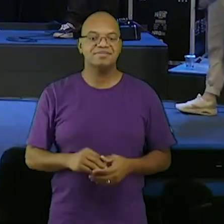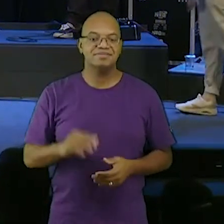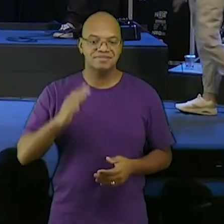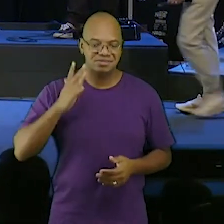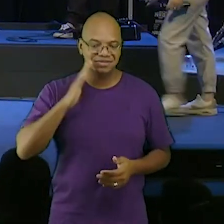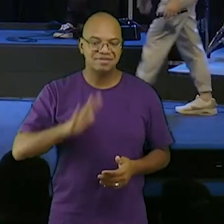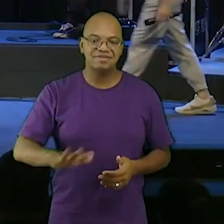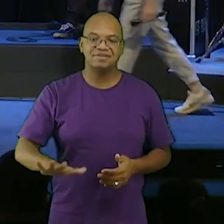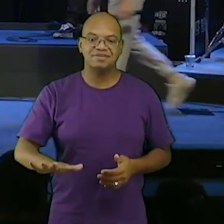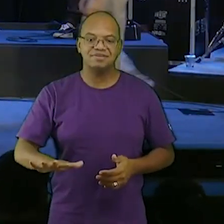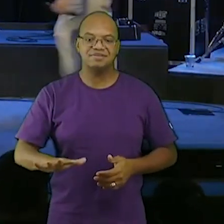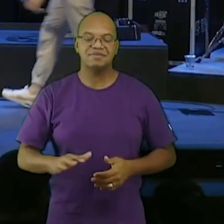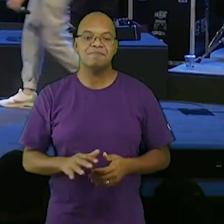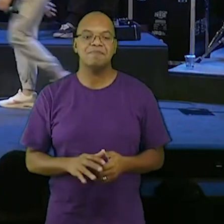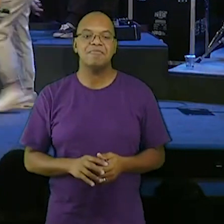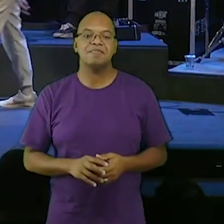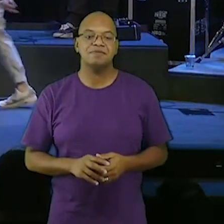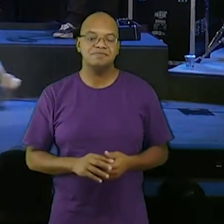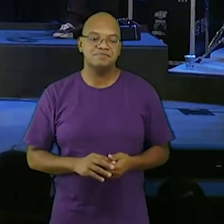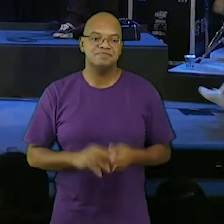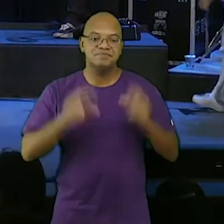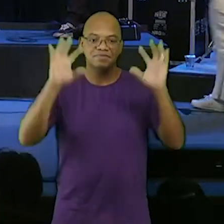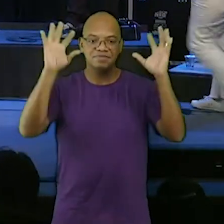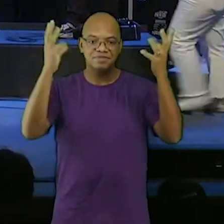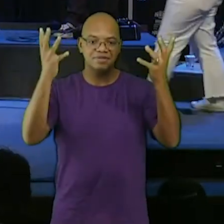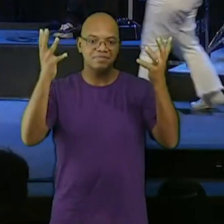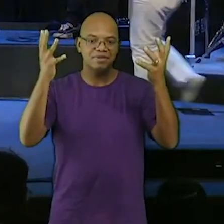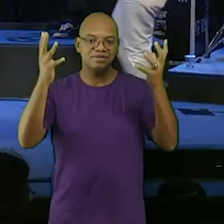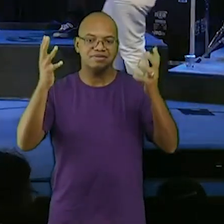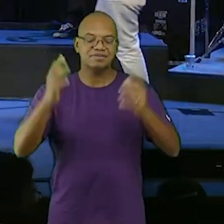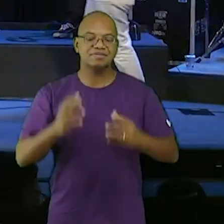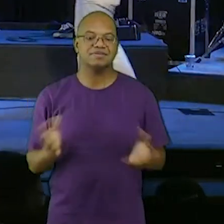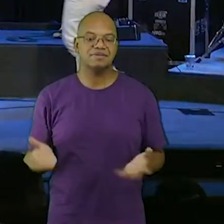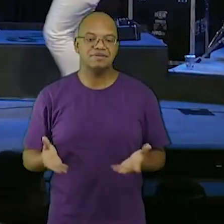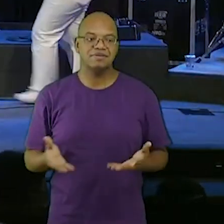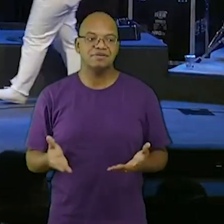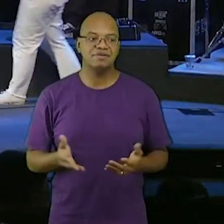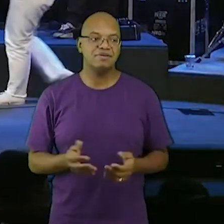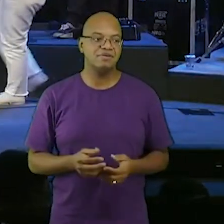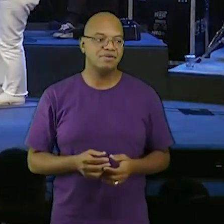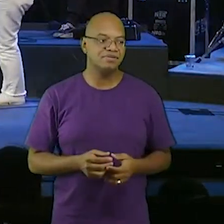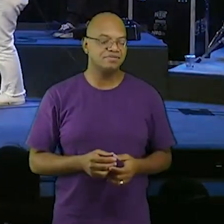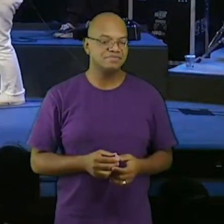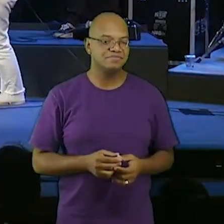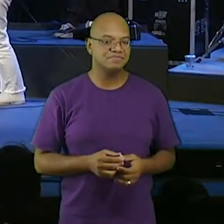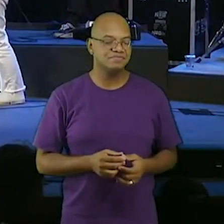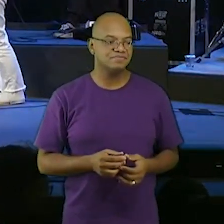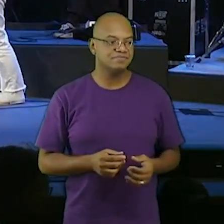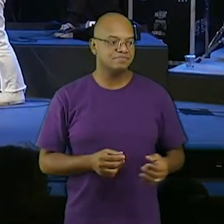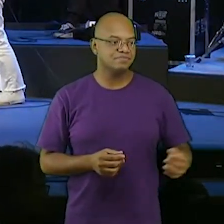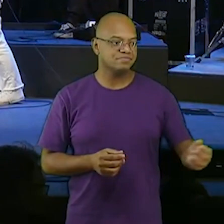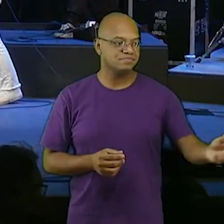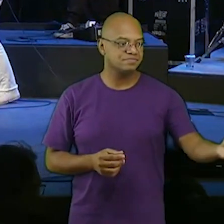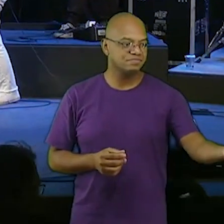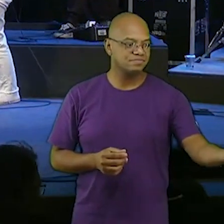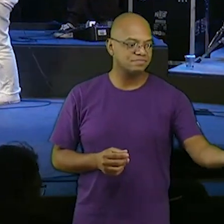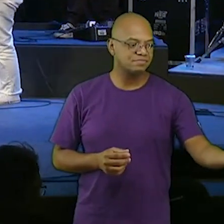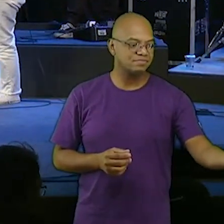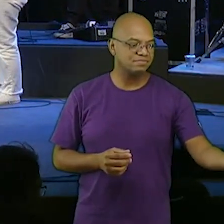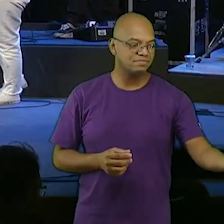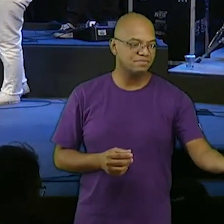pega o teu cálice pega o teu cálice eu preciso de um cálice aqui para mim também por favor